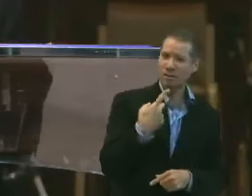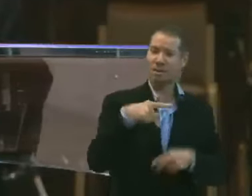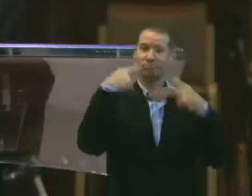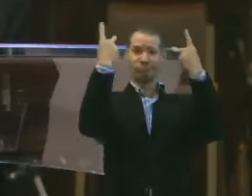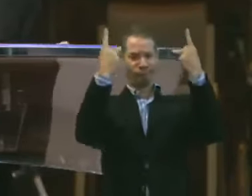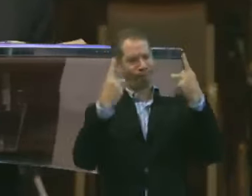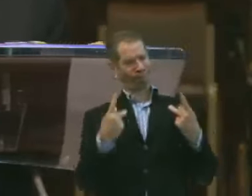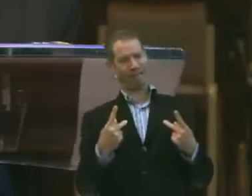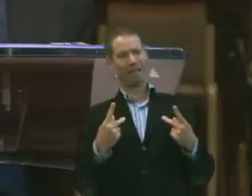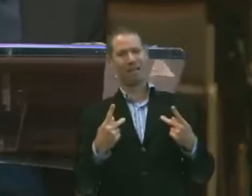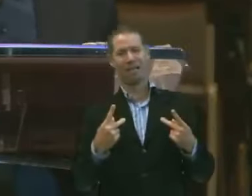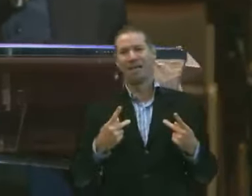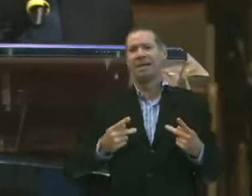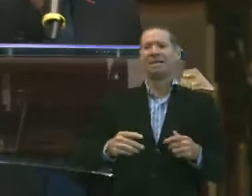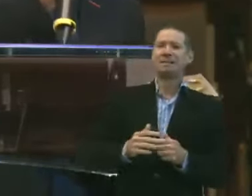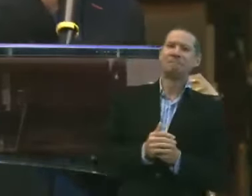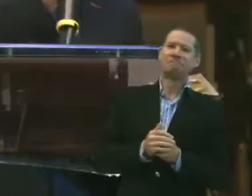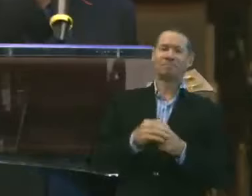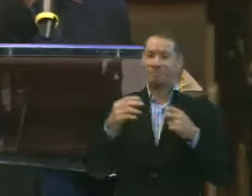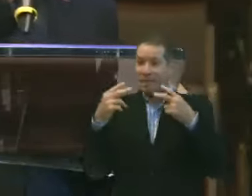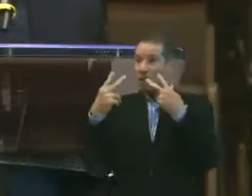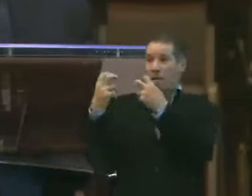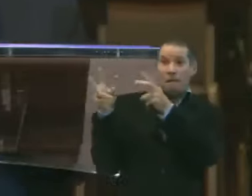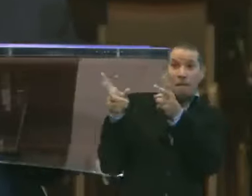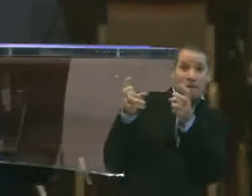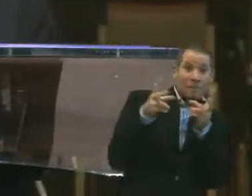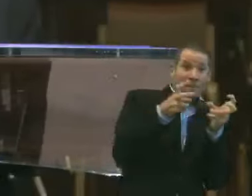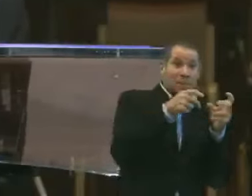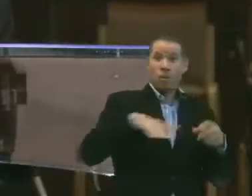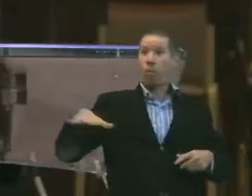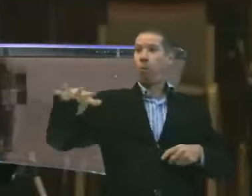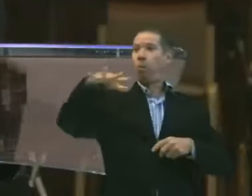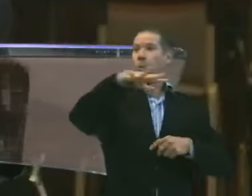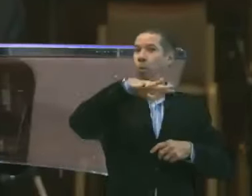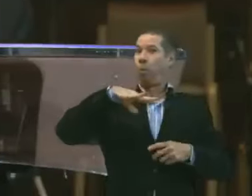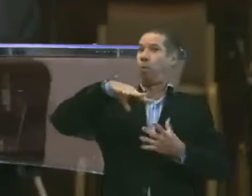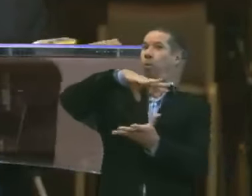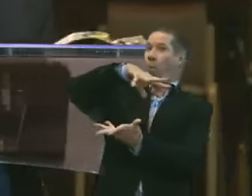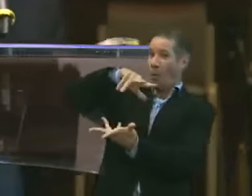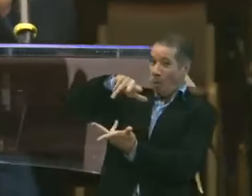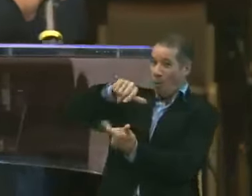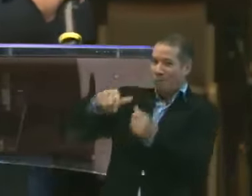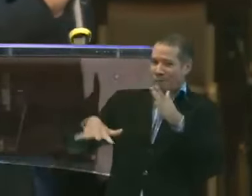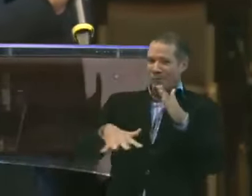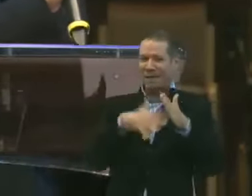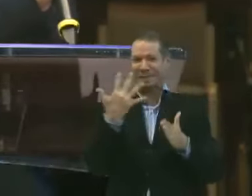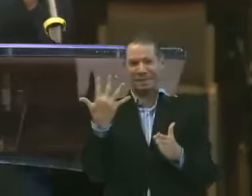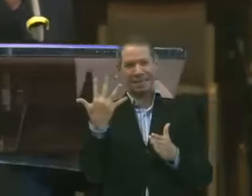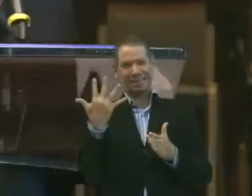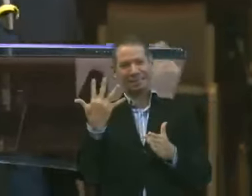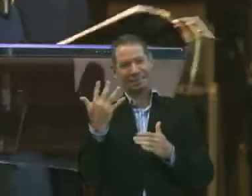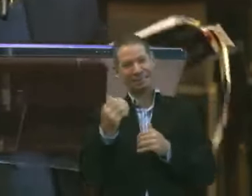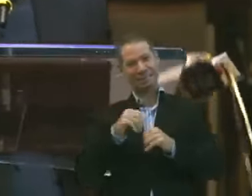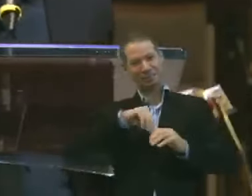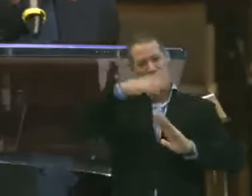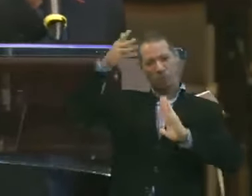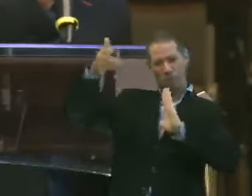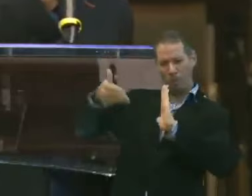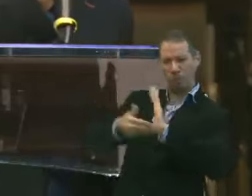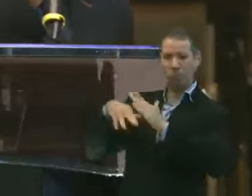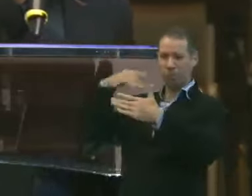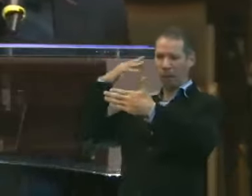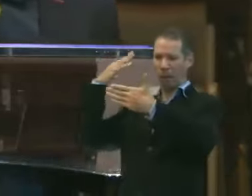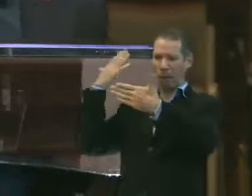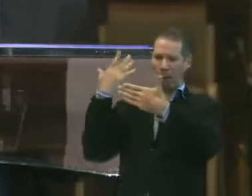humanos. Não dá para não perceber o que está acontecendo no mundo. E muitas vezes, por tudo isso que está